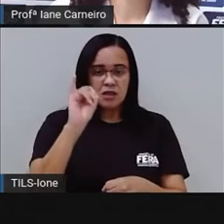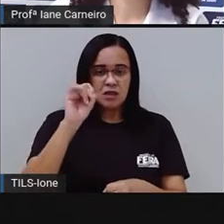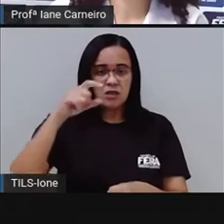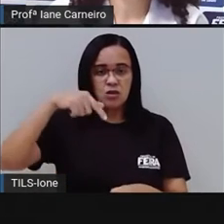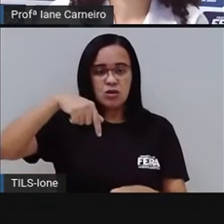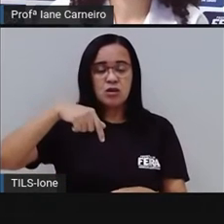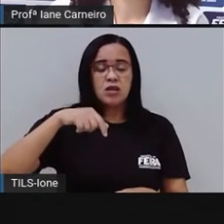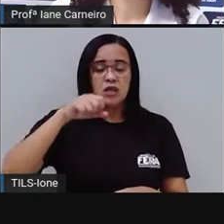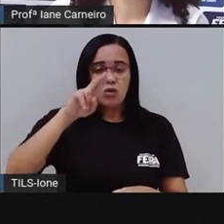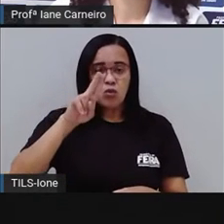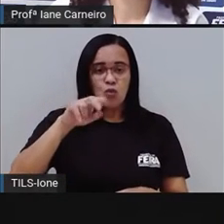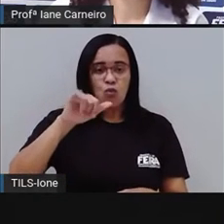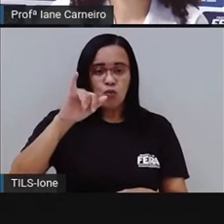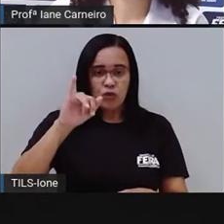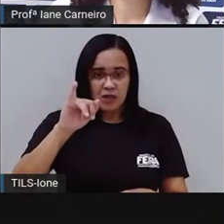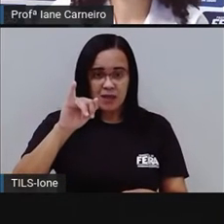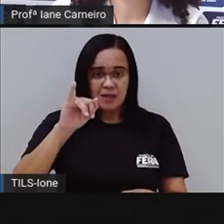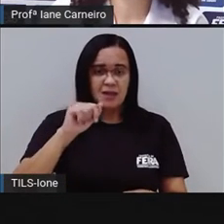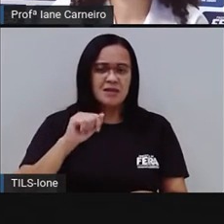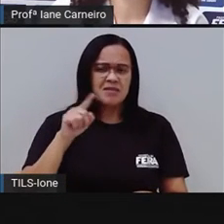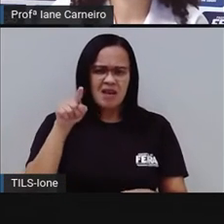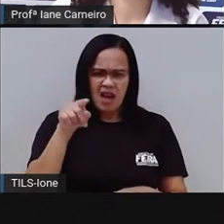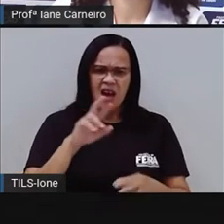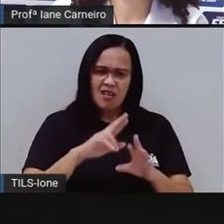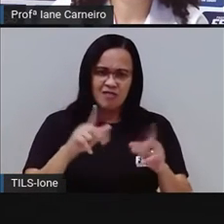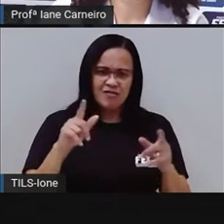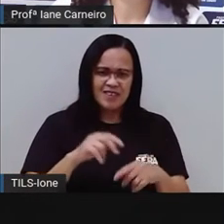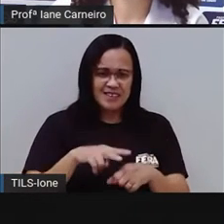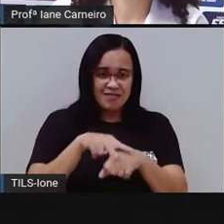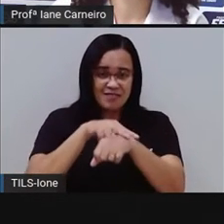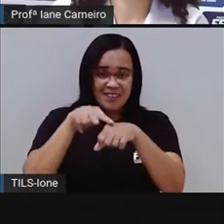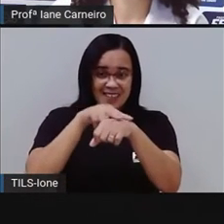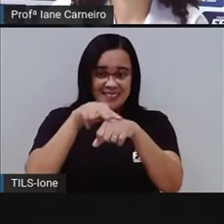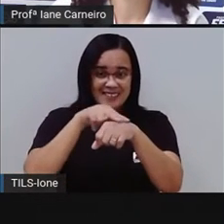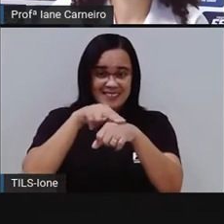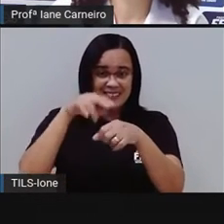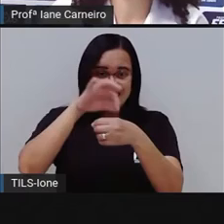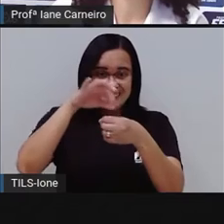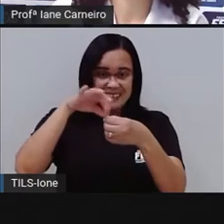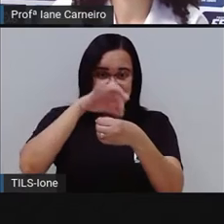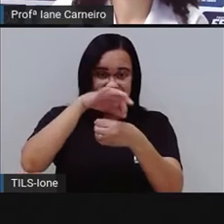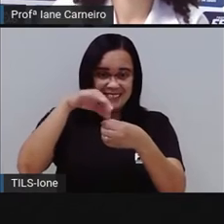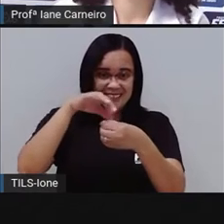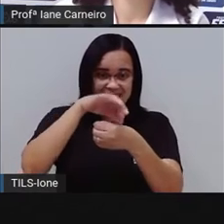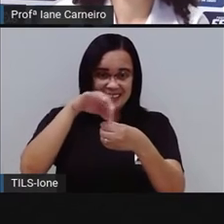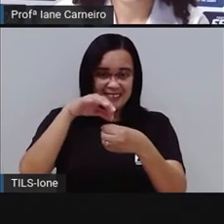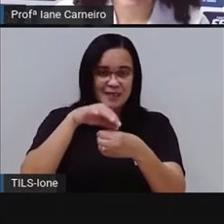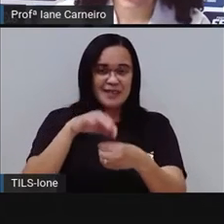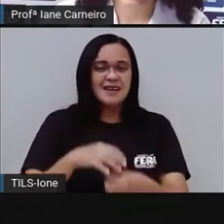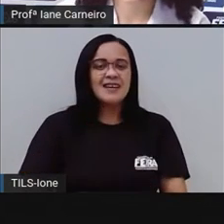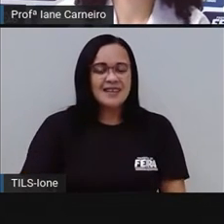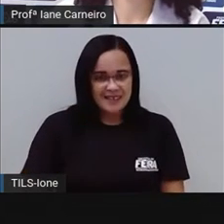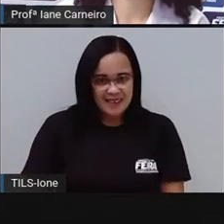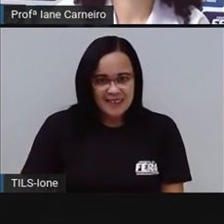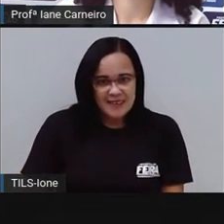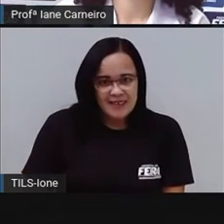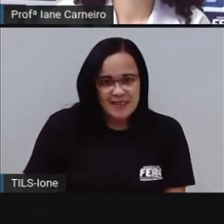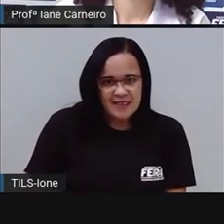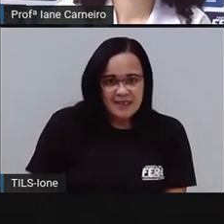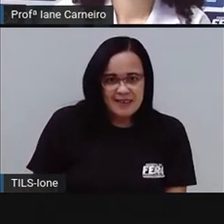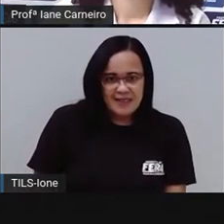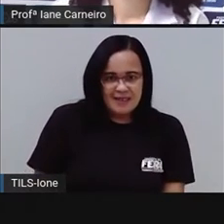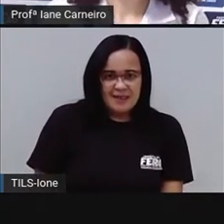Quem aí gosta? Ó, kiwi. Escrevam aí, ó. K-I-W-I. Kiwi.